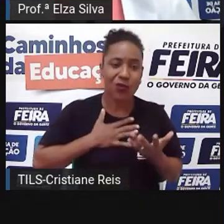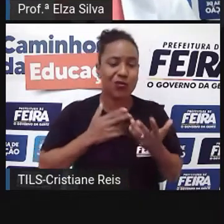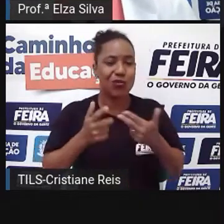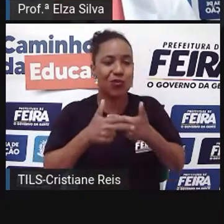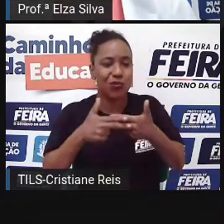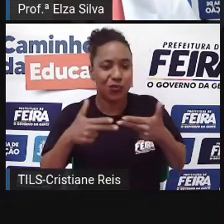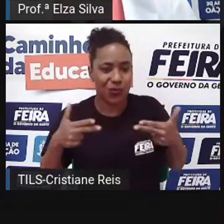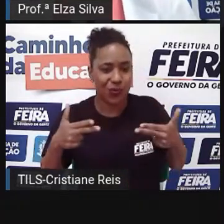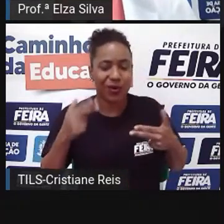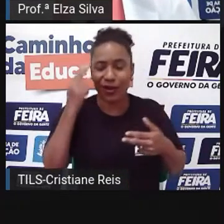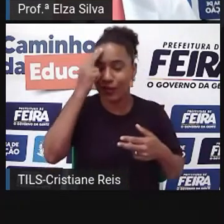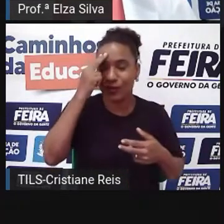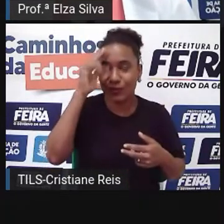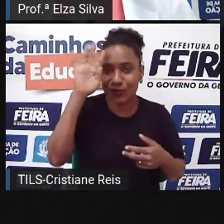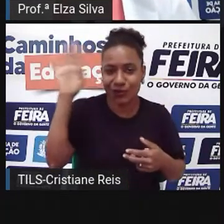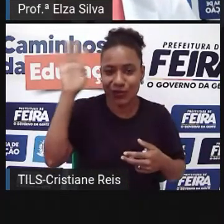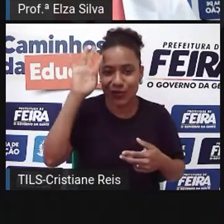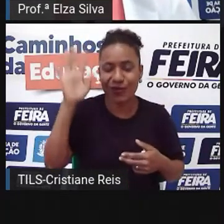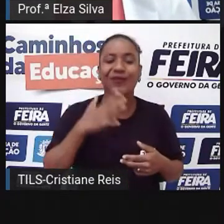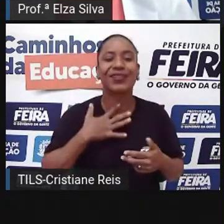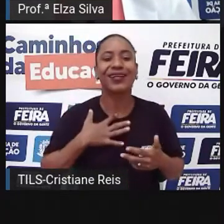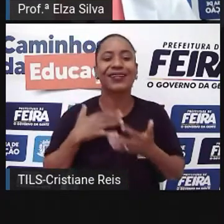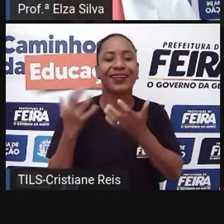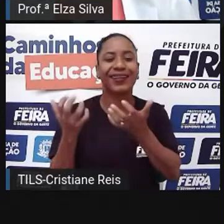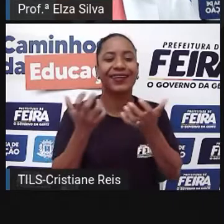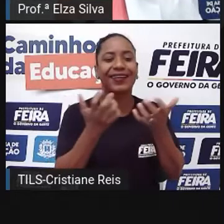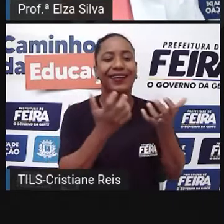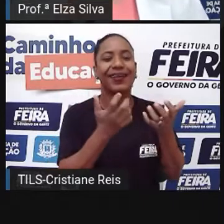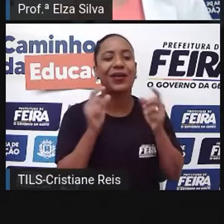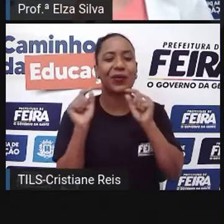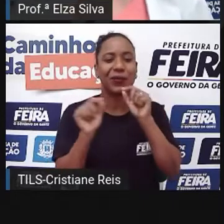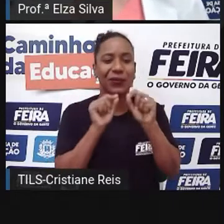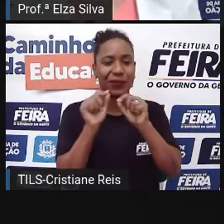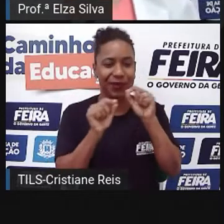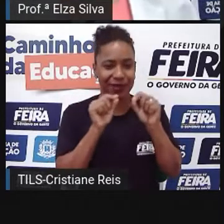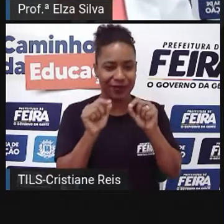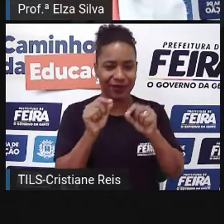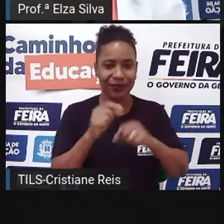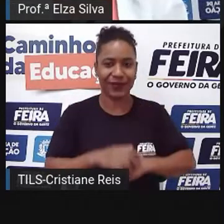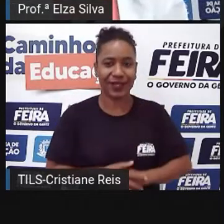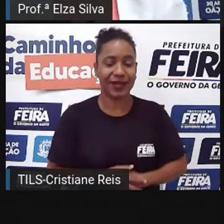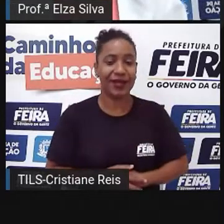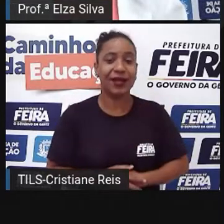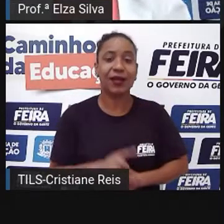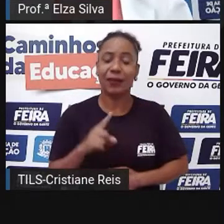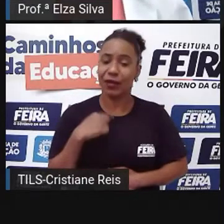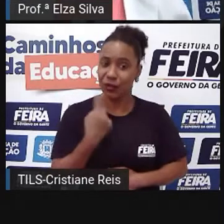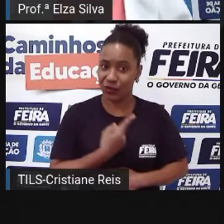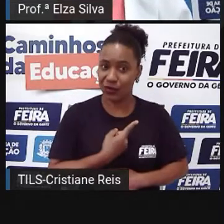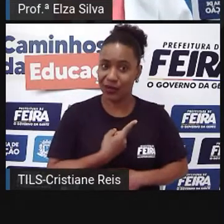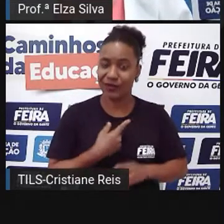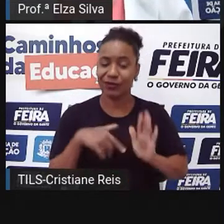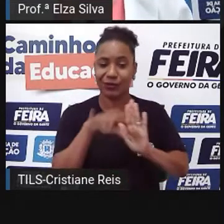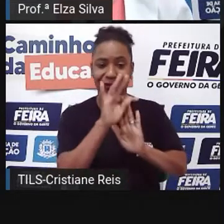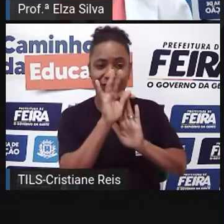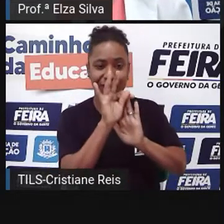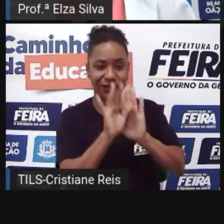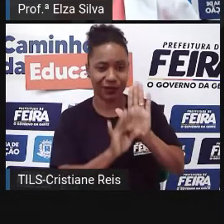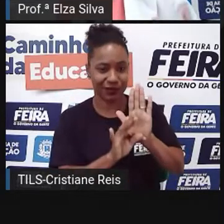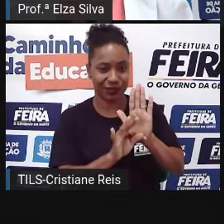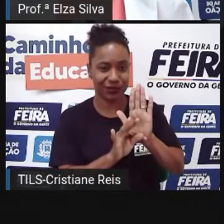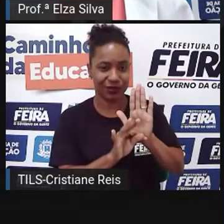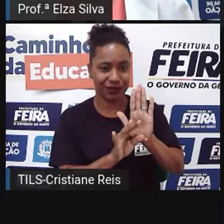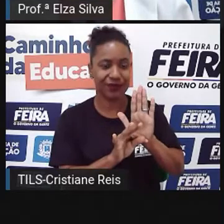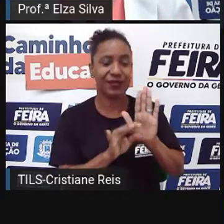aspirações Ok, students, let's go É claro que para fazer esse texto eu escolhi uma personagem De